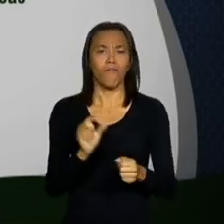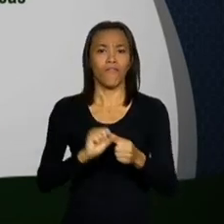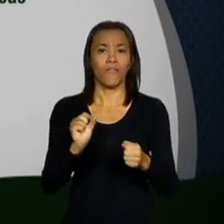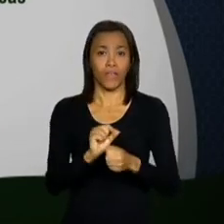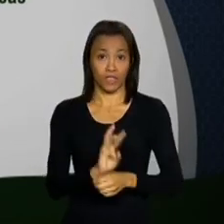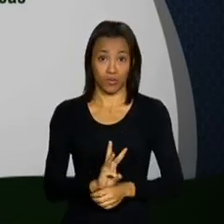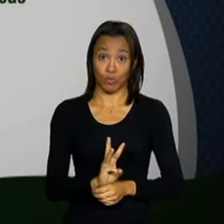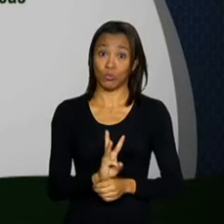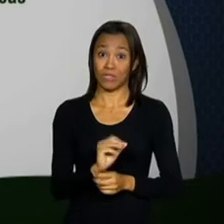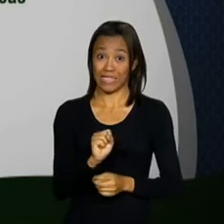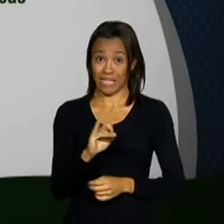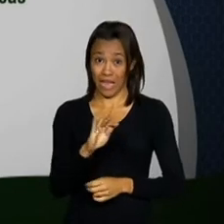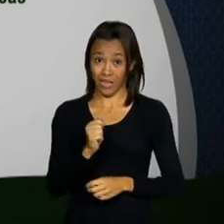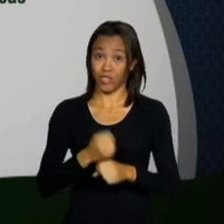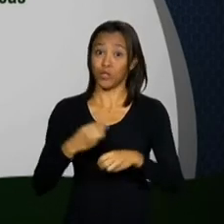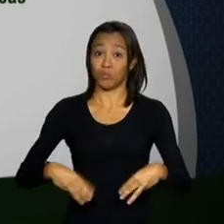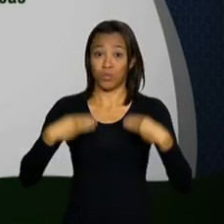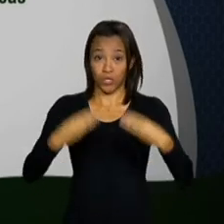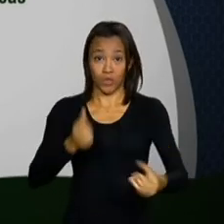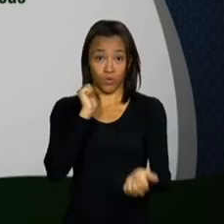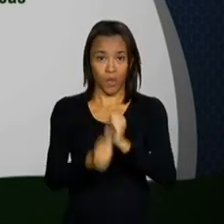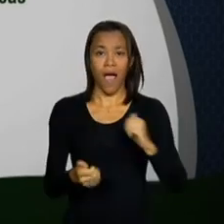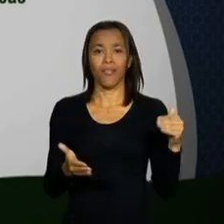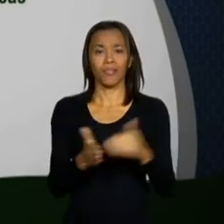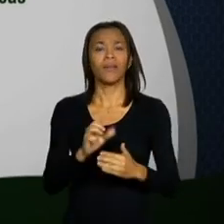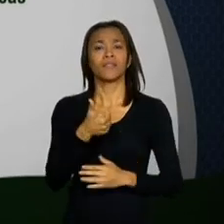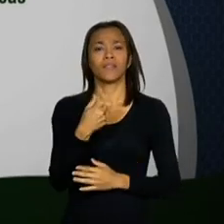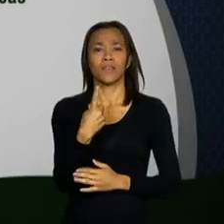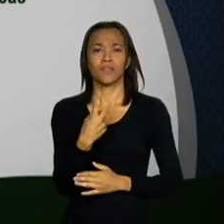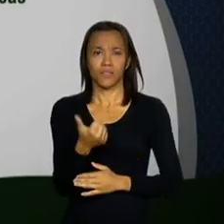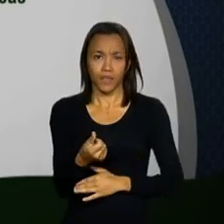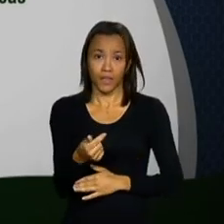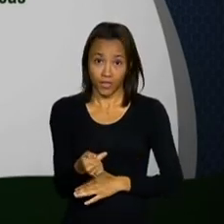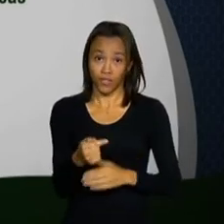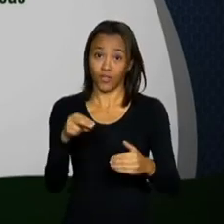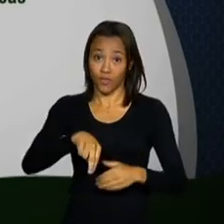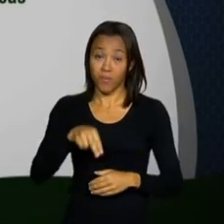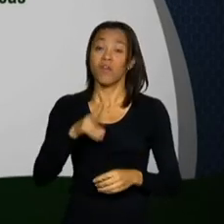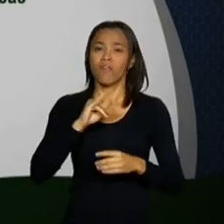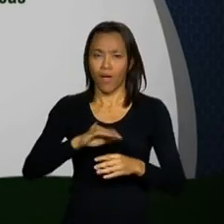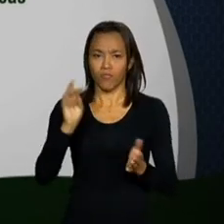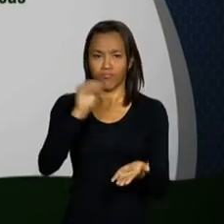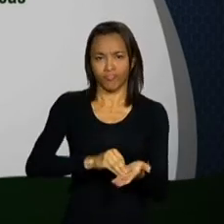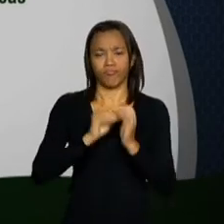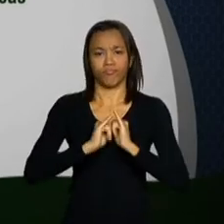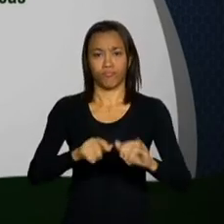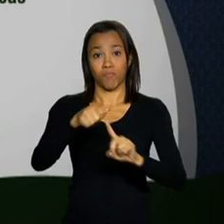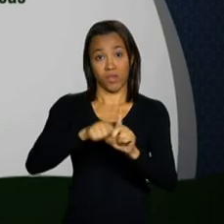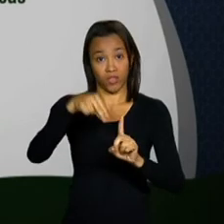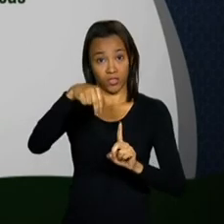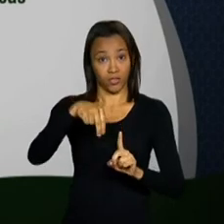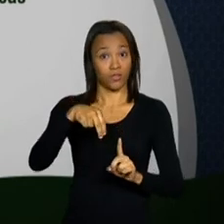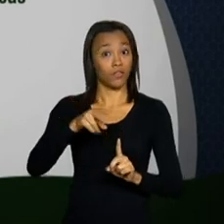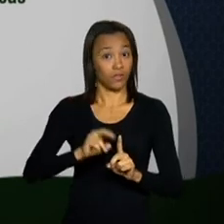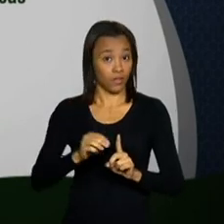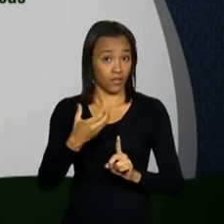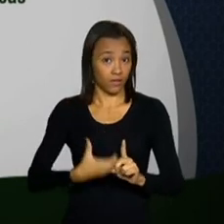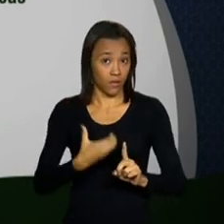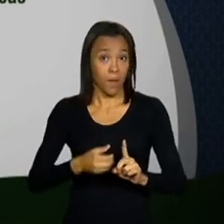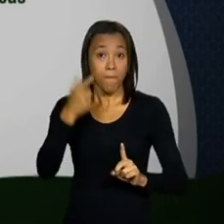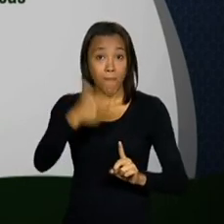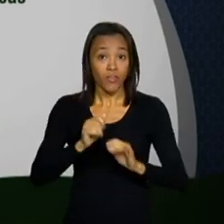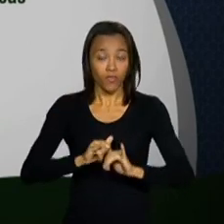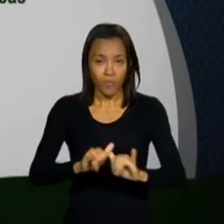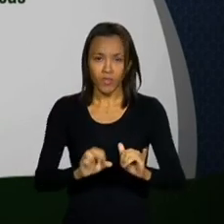no site do Ministério do Esporte até 17 de novembro e o resultado será publicado no mês de dezembro. Mais informações